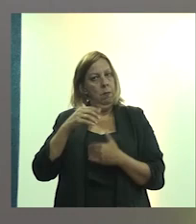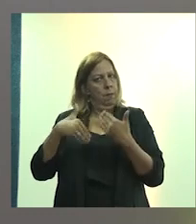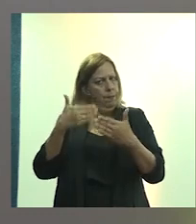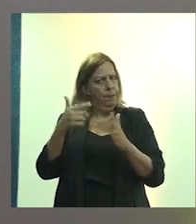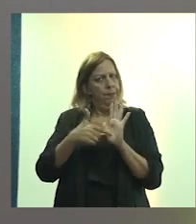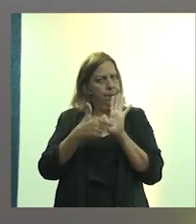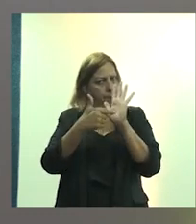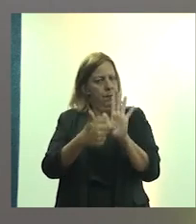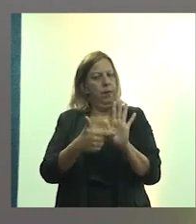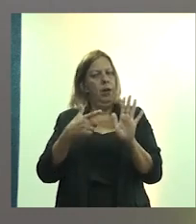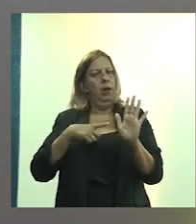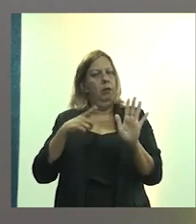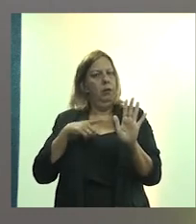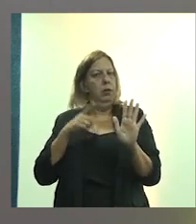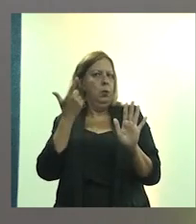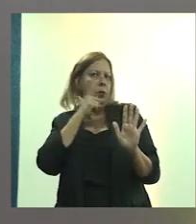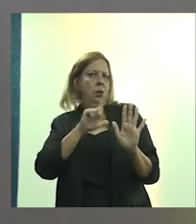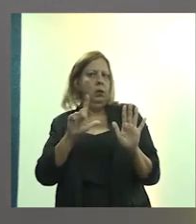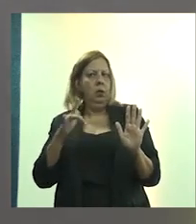saúde da família.